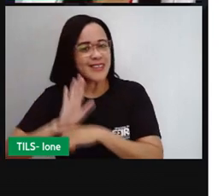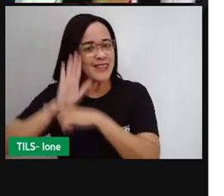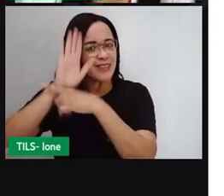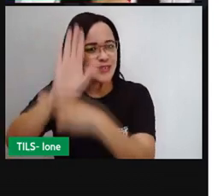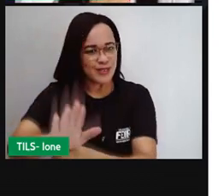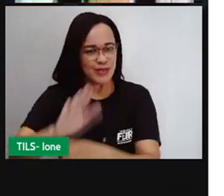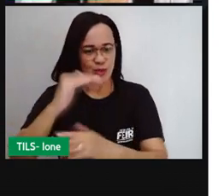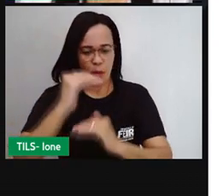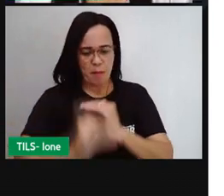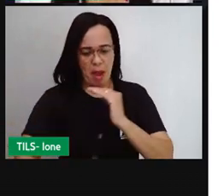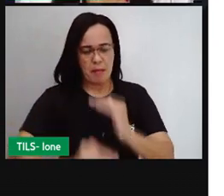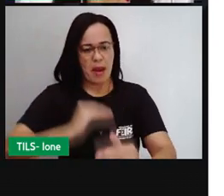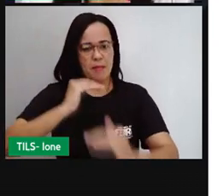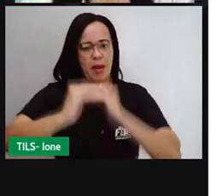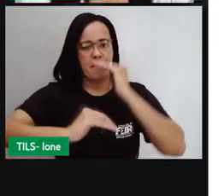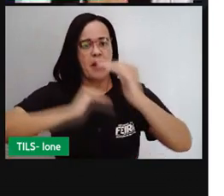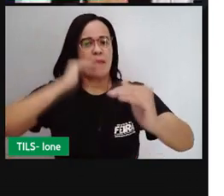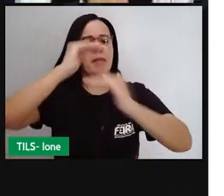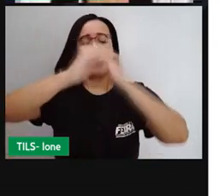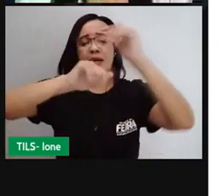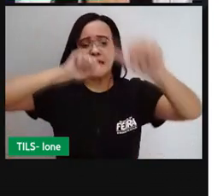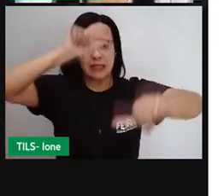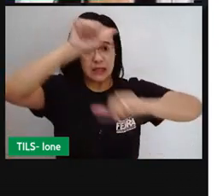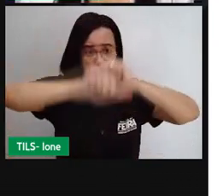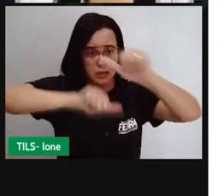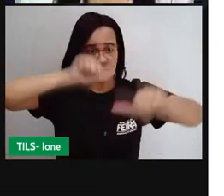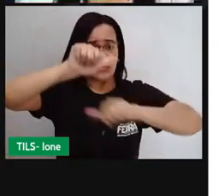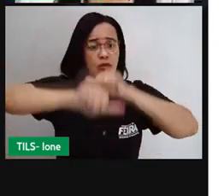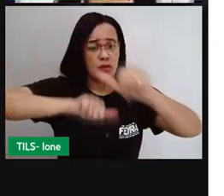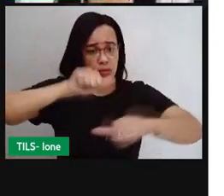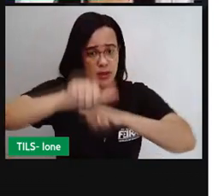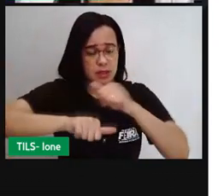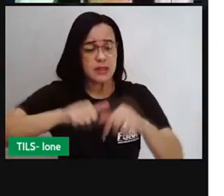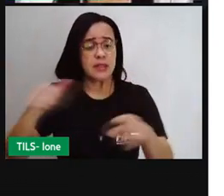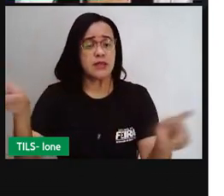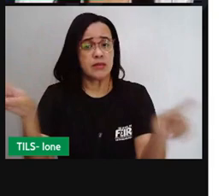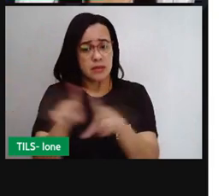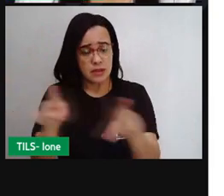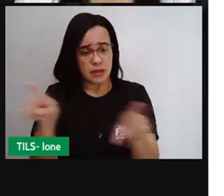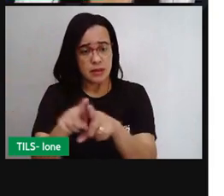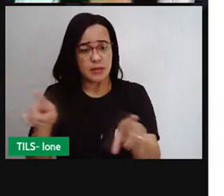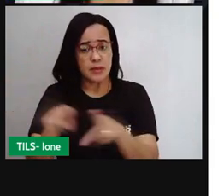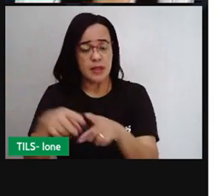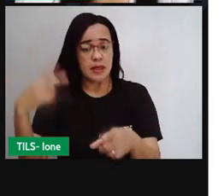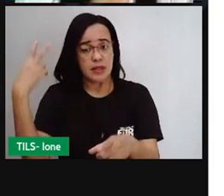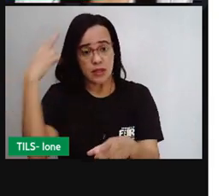Salvador, da história da Bahia e também da história do nosso Brasil.